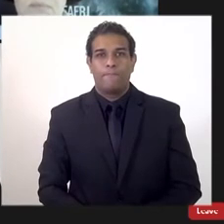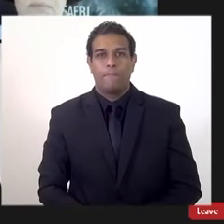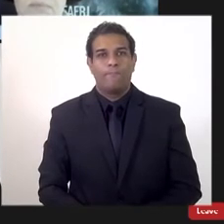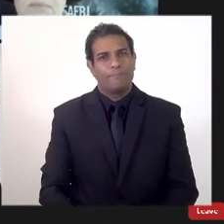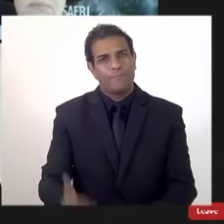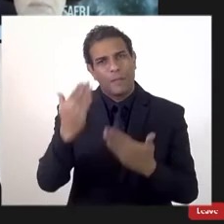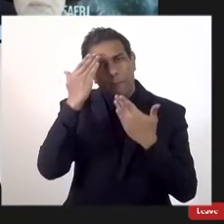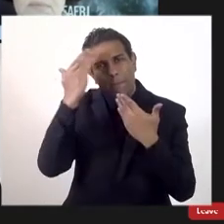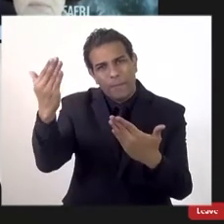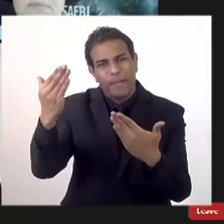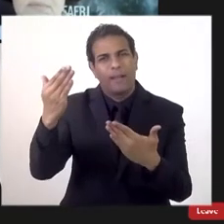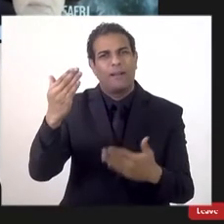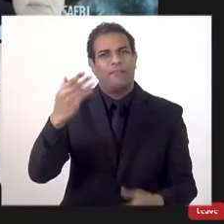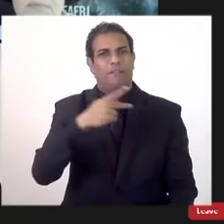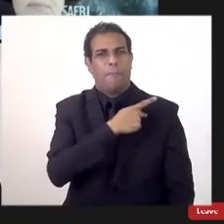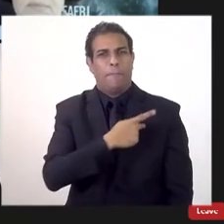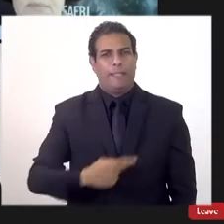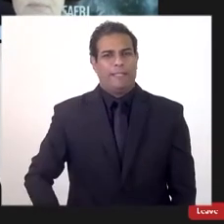Obrigado, presidente. Obrigado, gente.